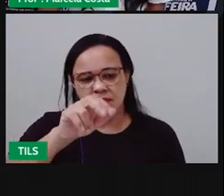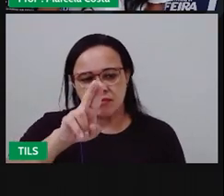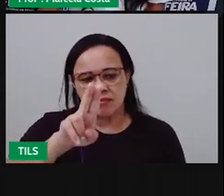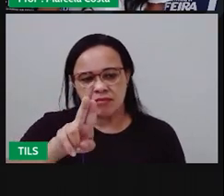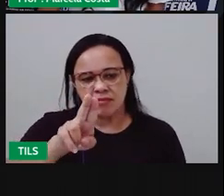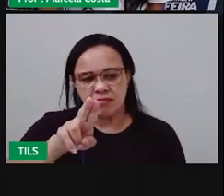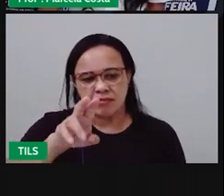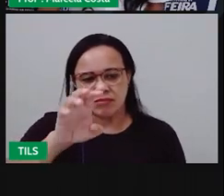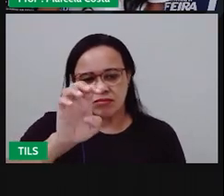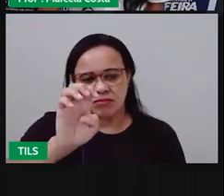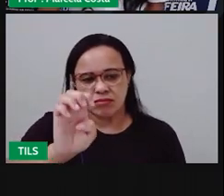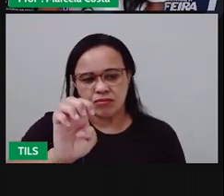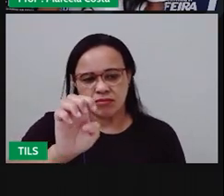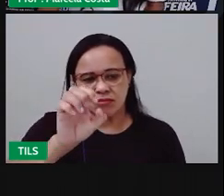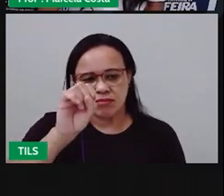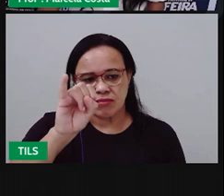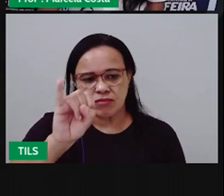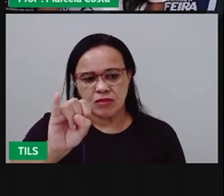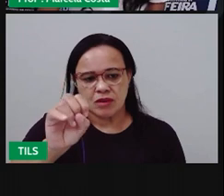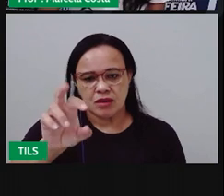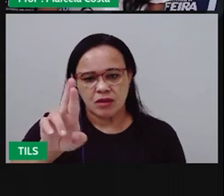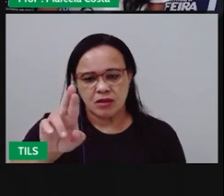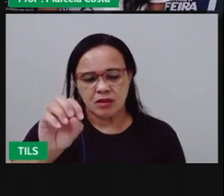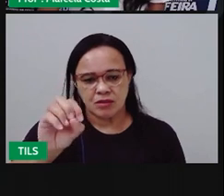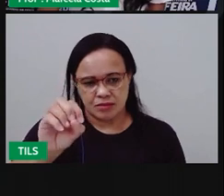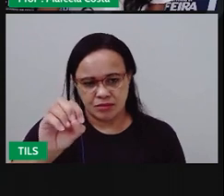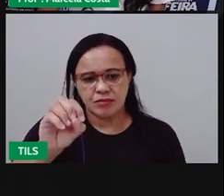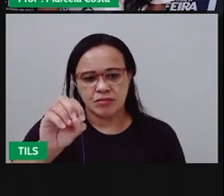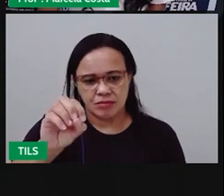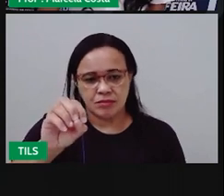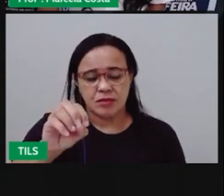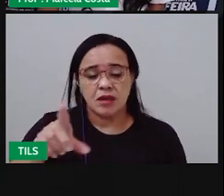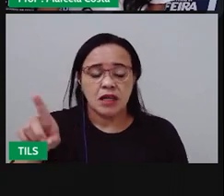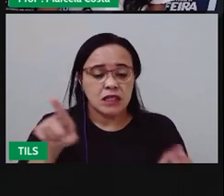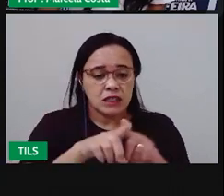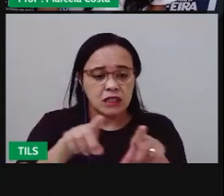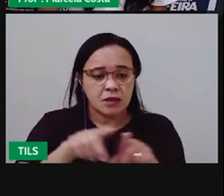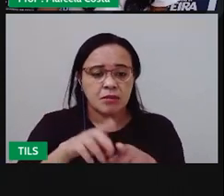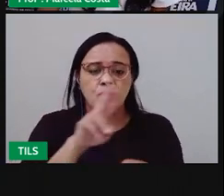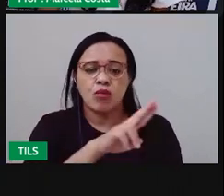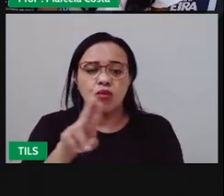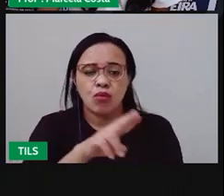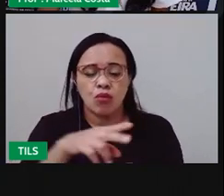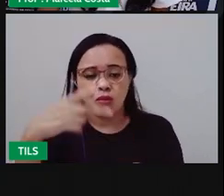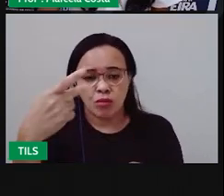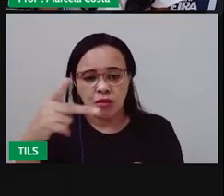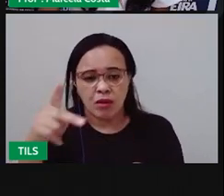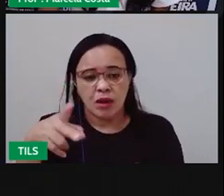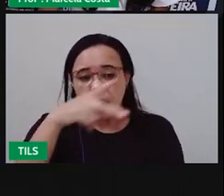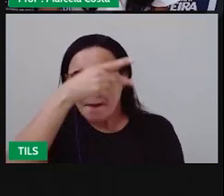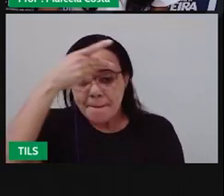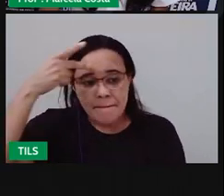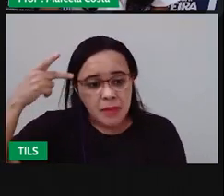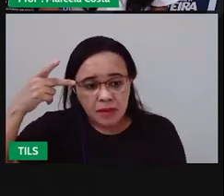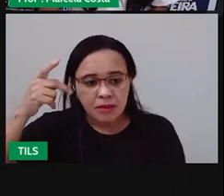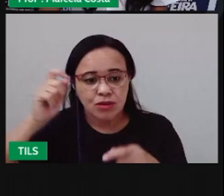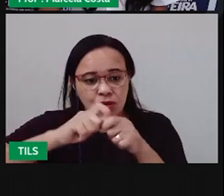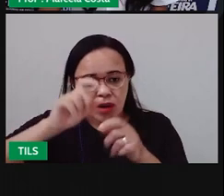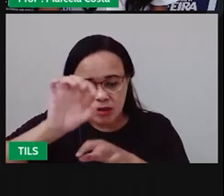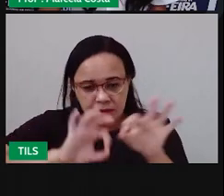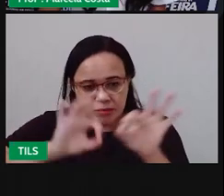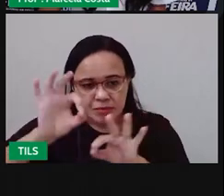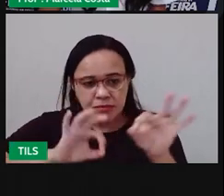da xilogravura e o nome da pessoa que fez esse desenho, fez essa arte.